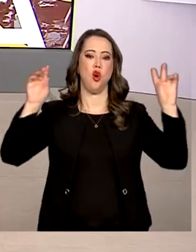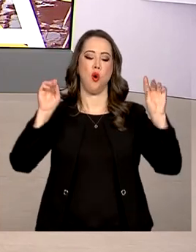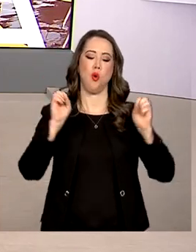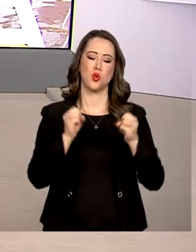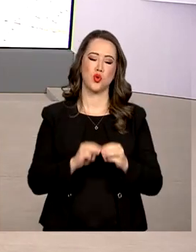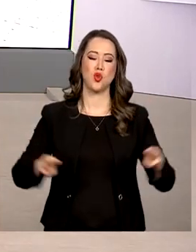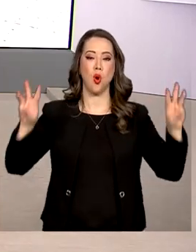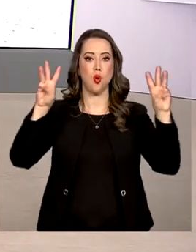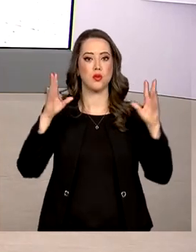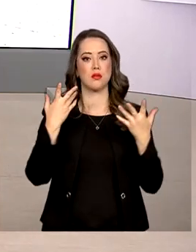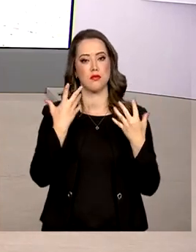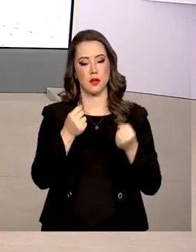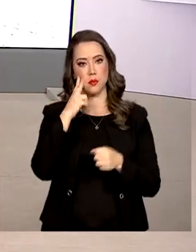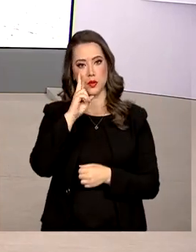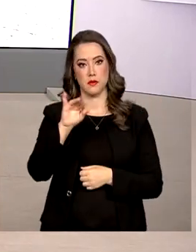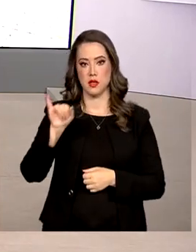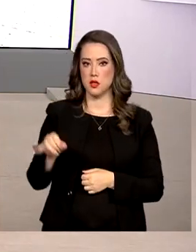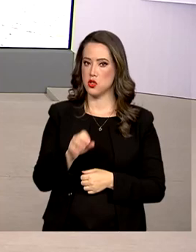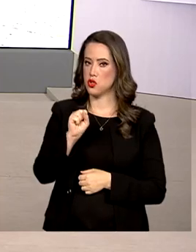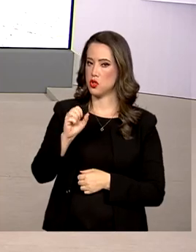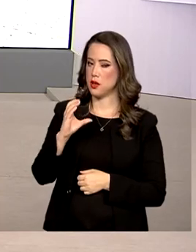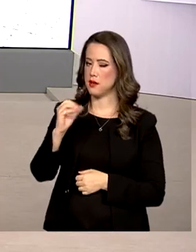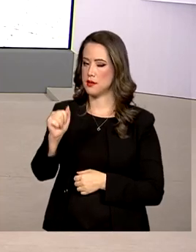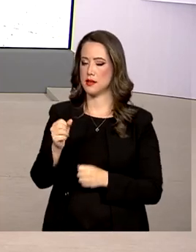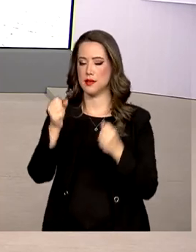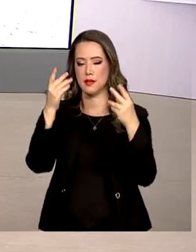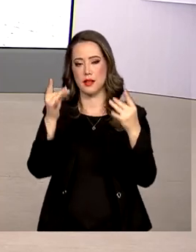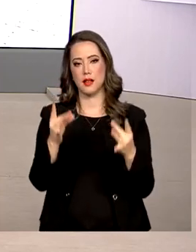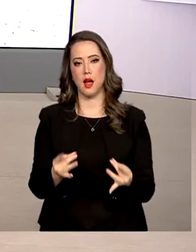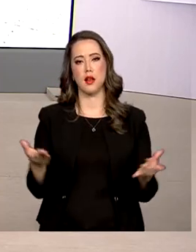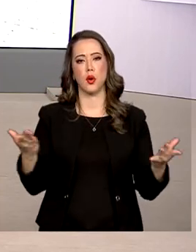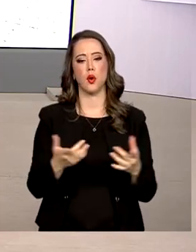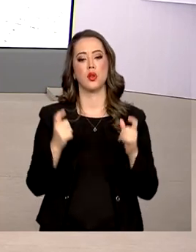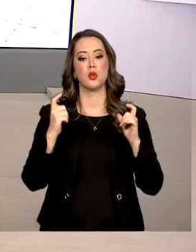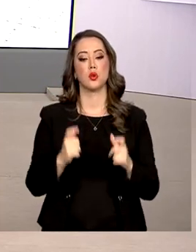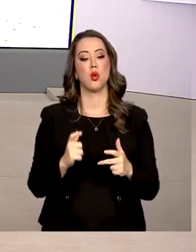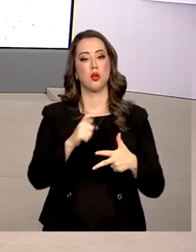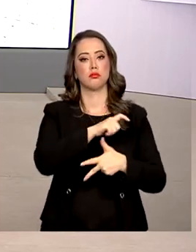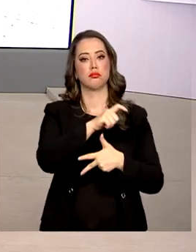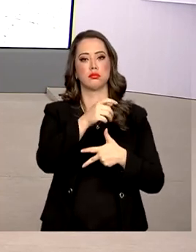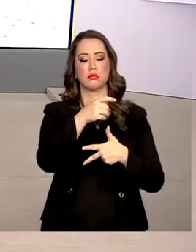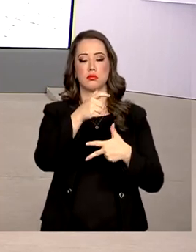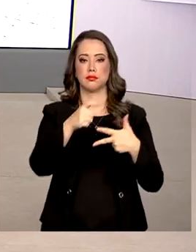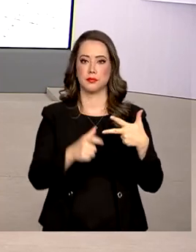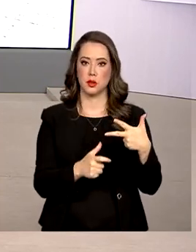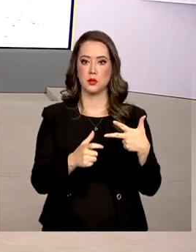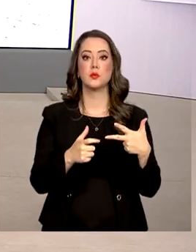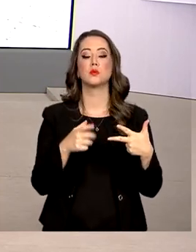Gonçalves traz as informações ao vivo pra gente, direto da Praça dos Três Poderes. Jéssica, bom dia!